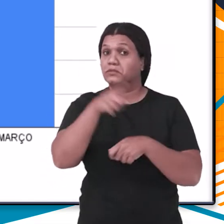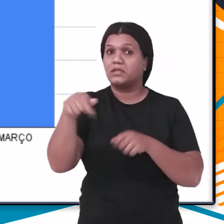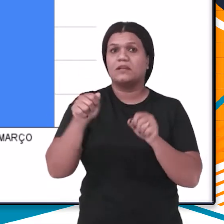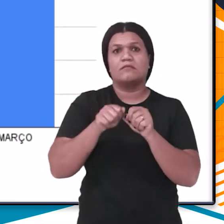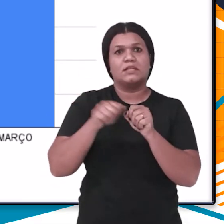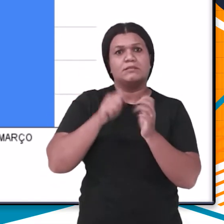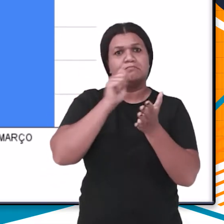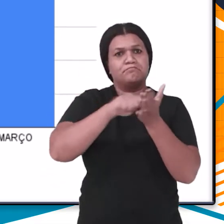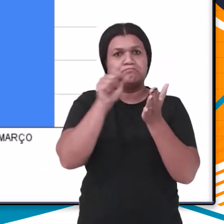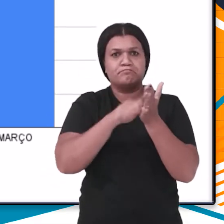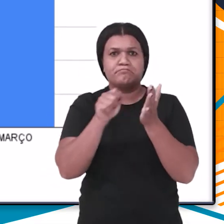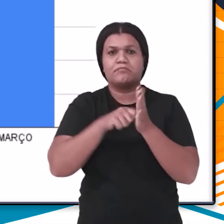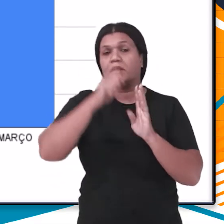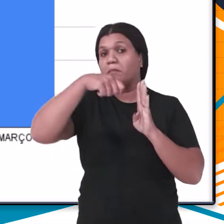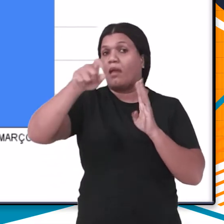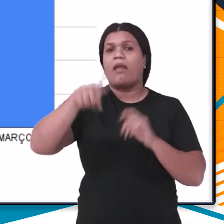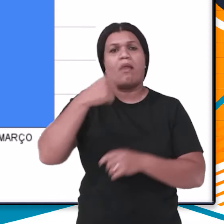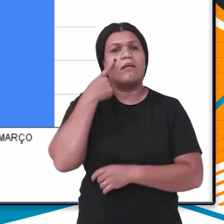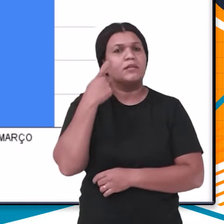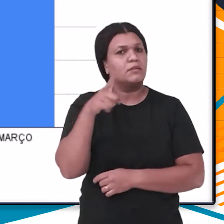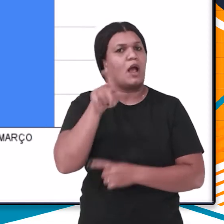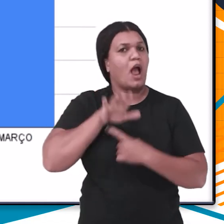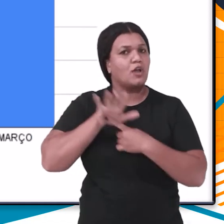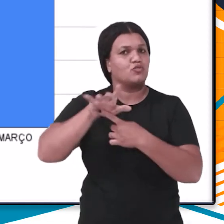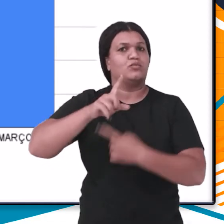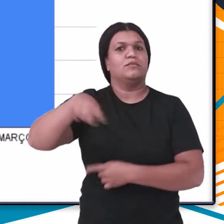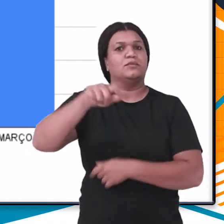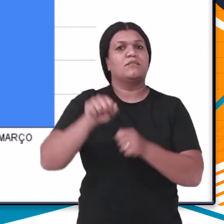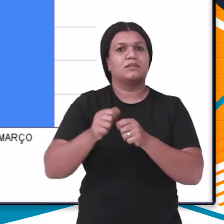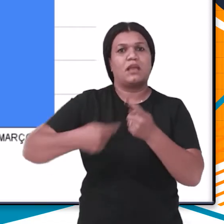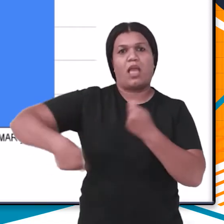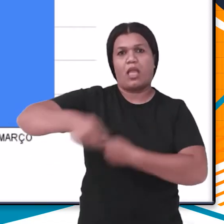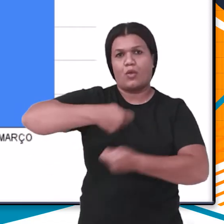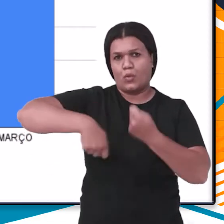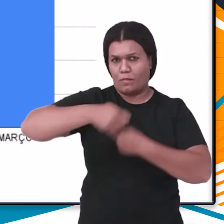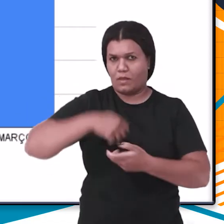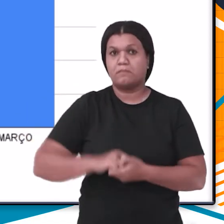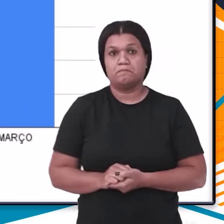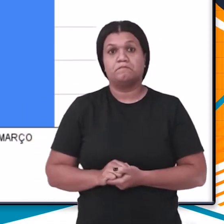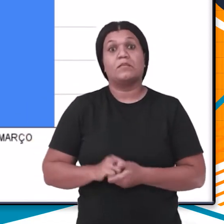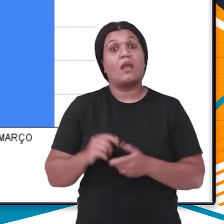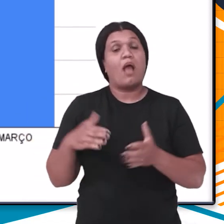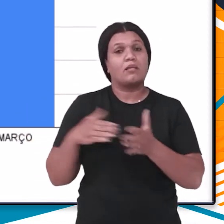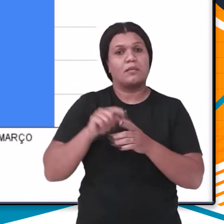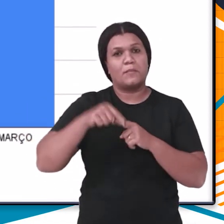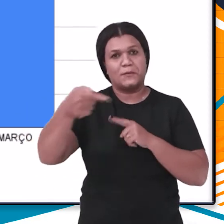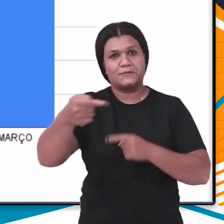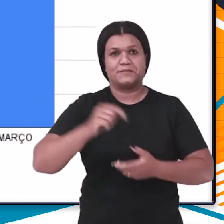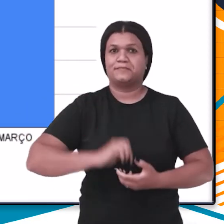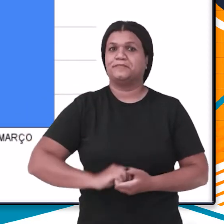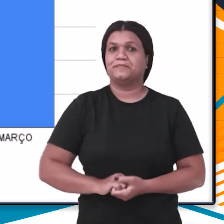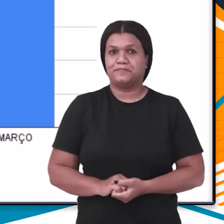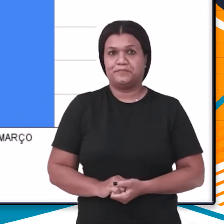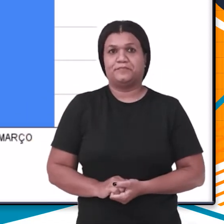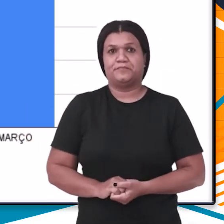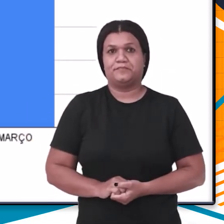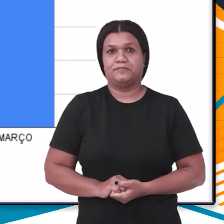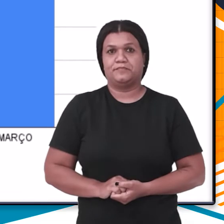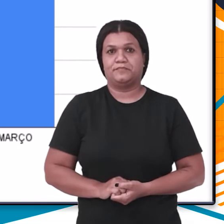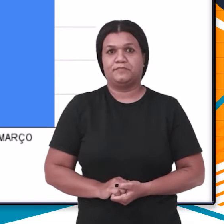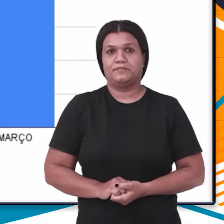registros mensais também. Isso pode ser interessante e te ajudar a fazer economia. Então, até a próxima!